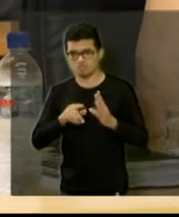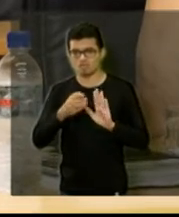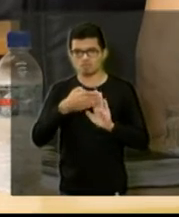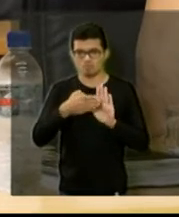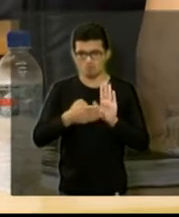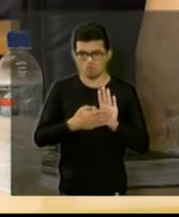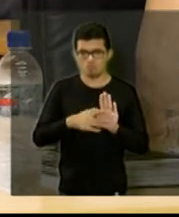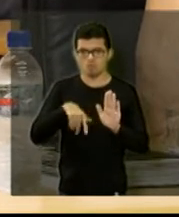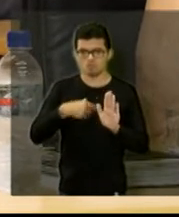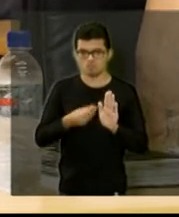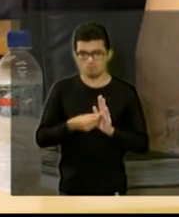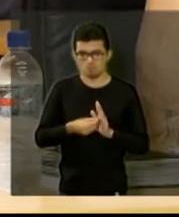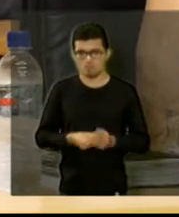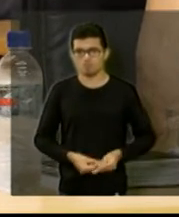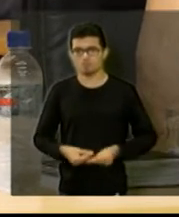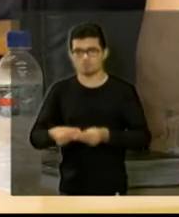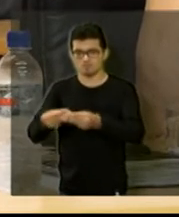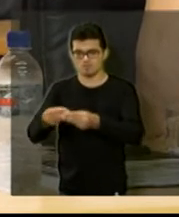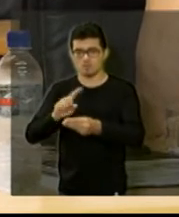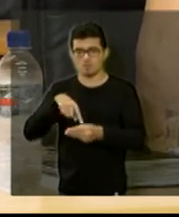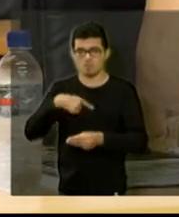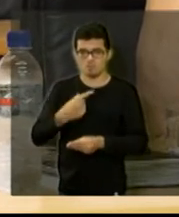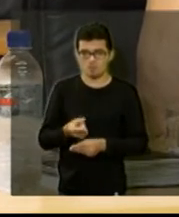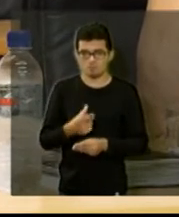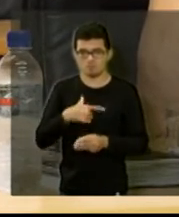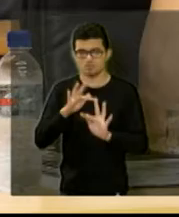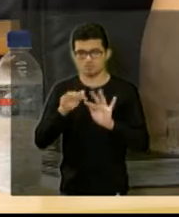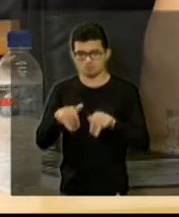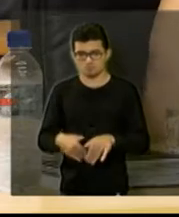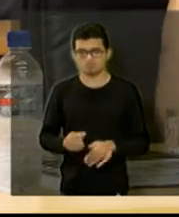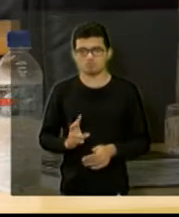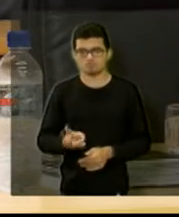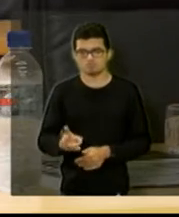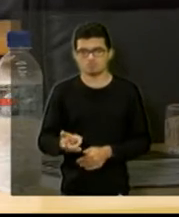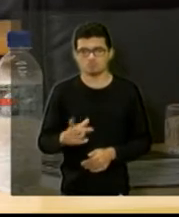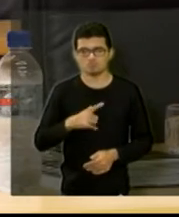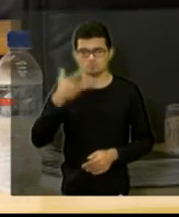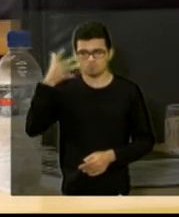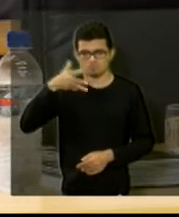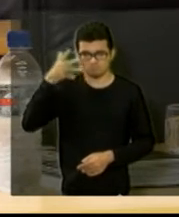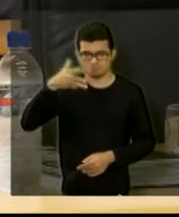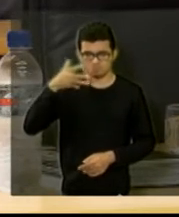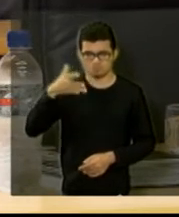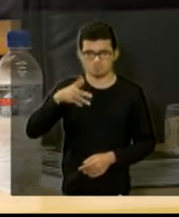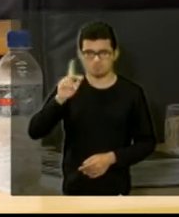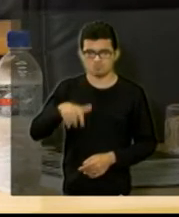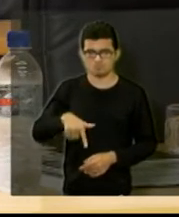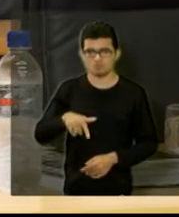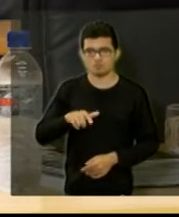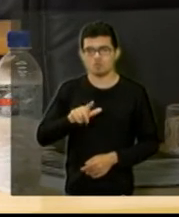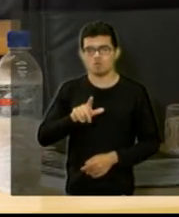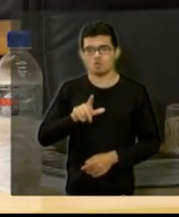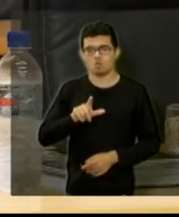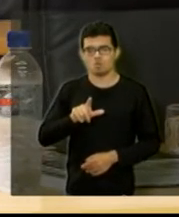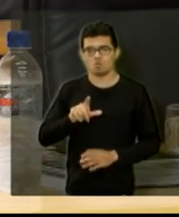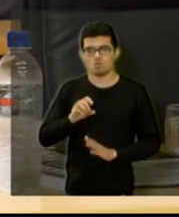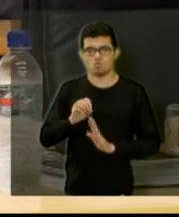encaminhadas e que finalizam sempre nessa apresentação do orçamento anual.